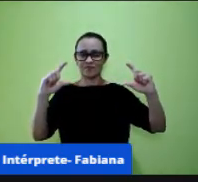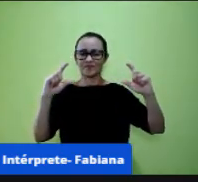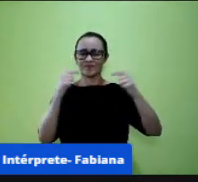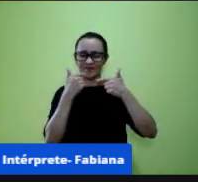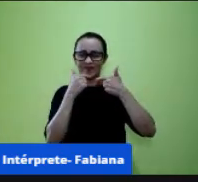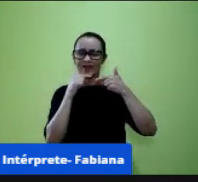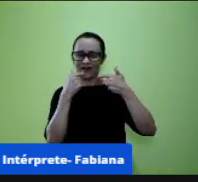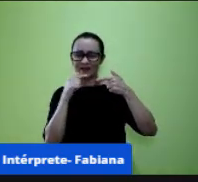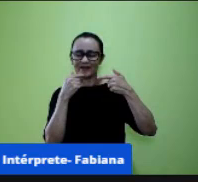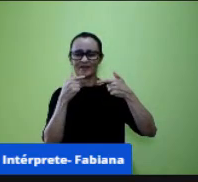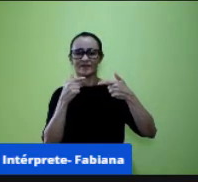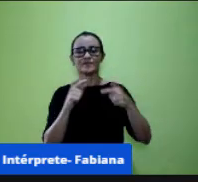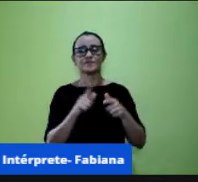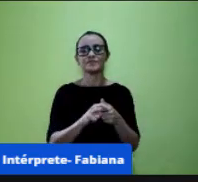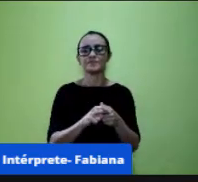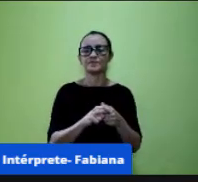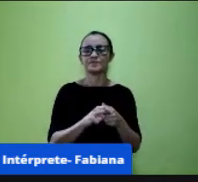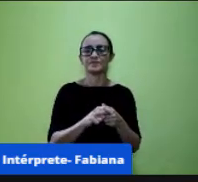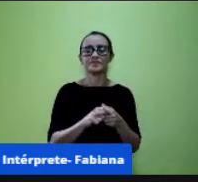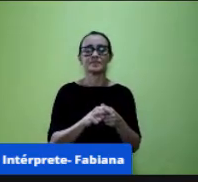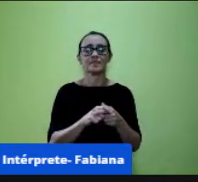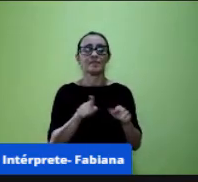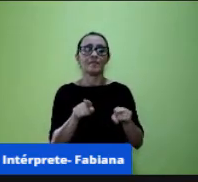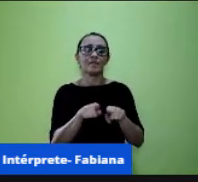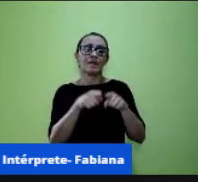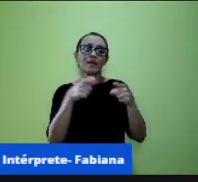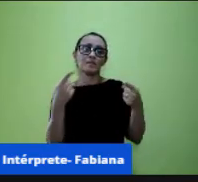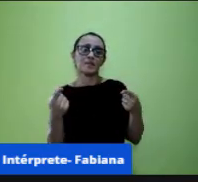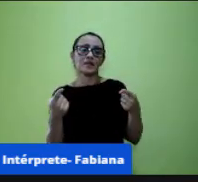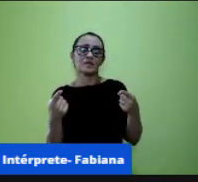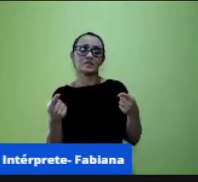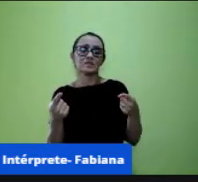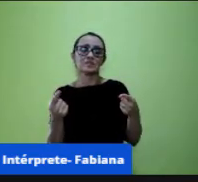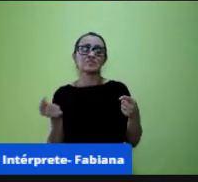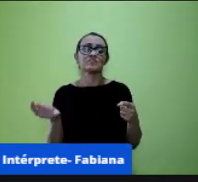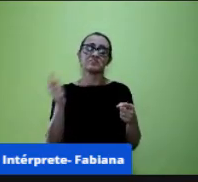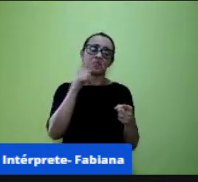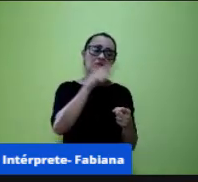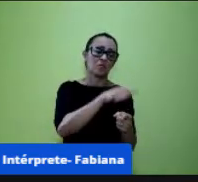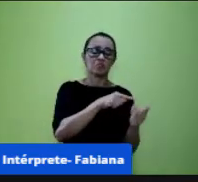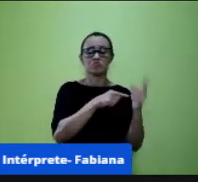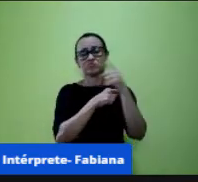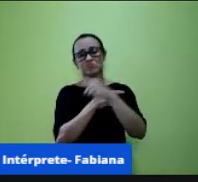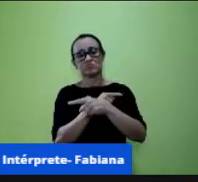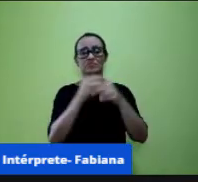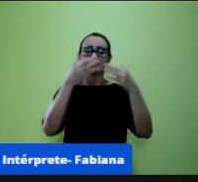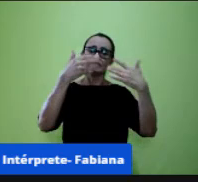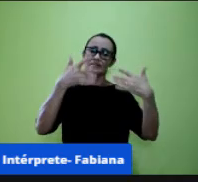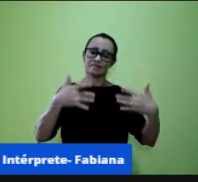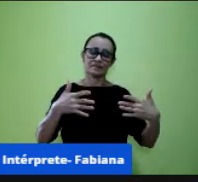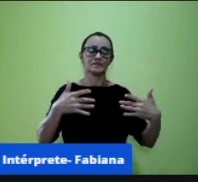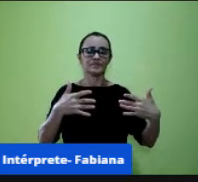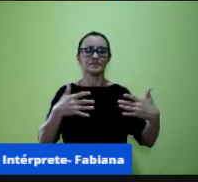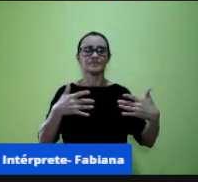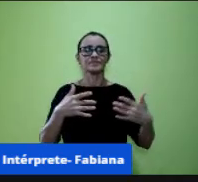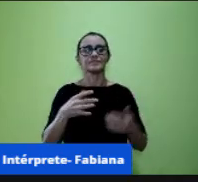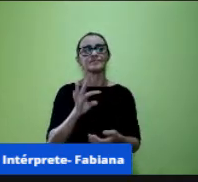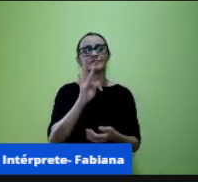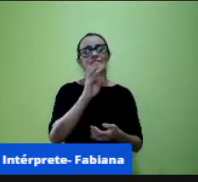uma não é a justificativa verdadeira da outra as TIC